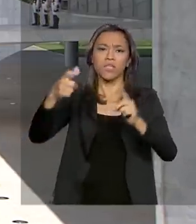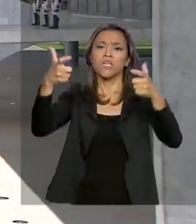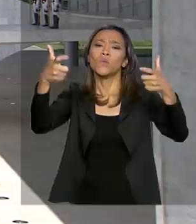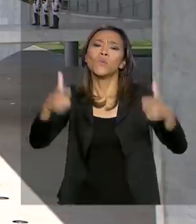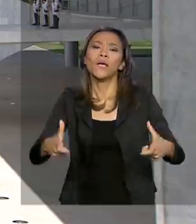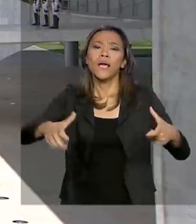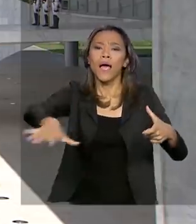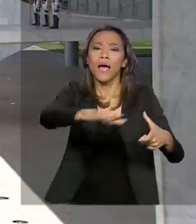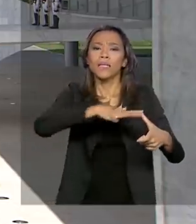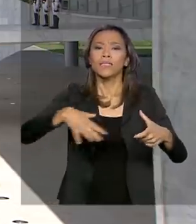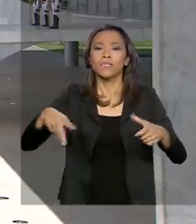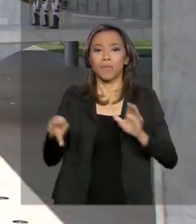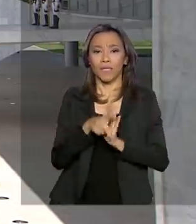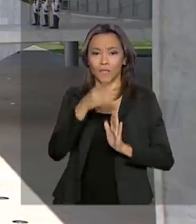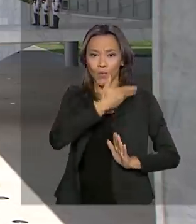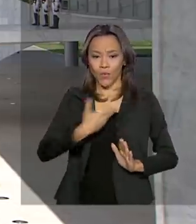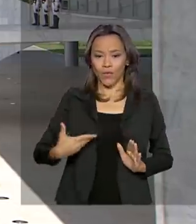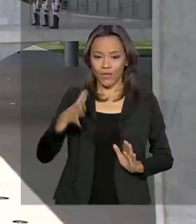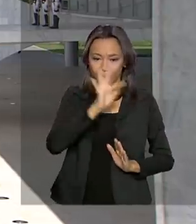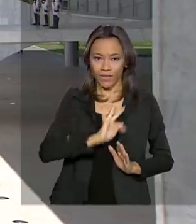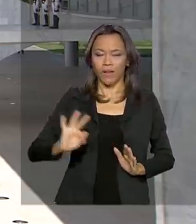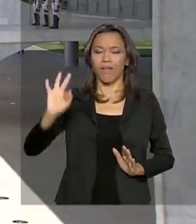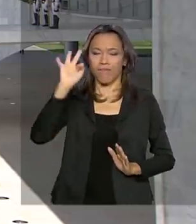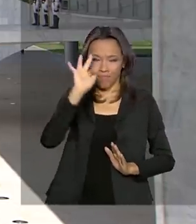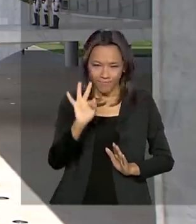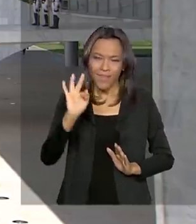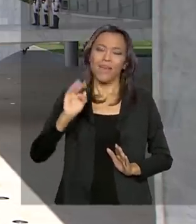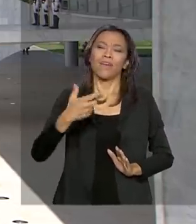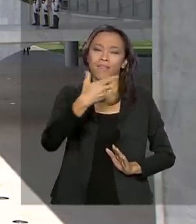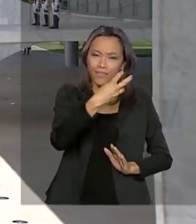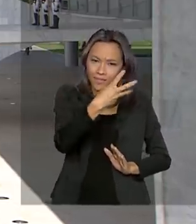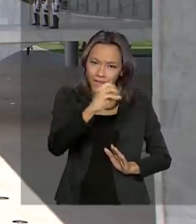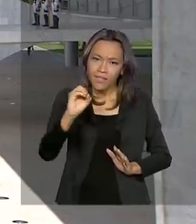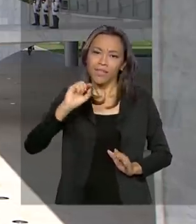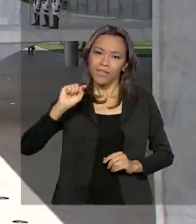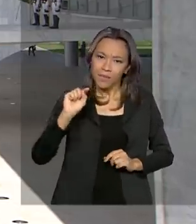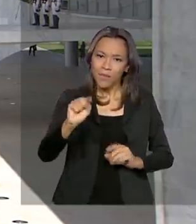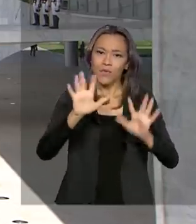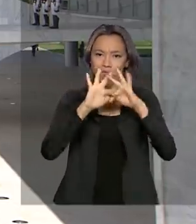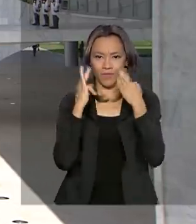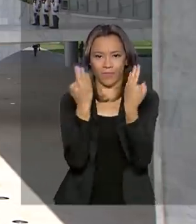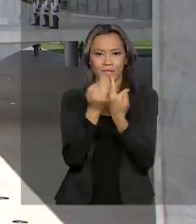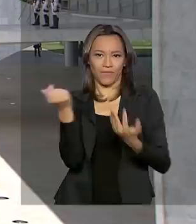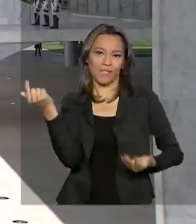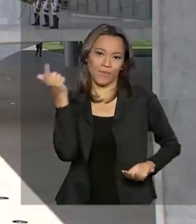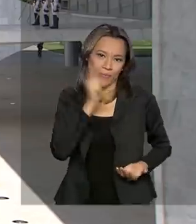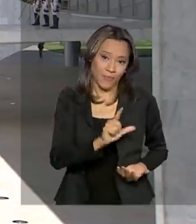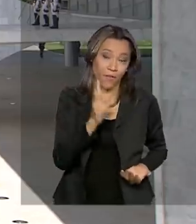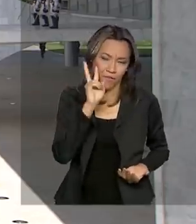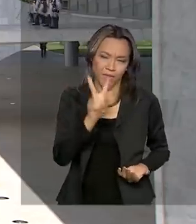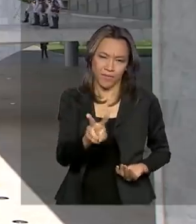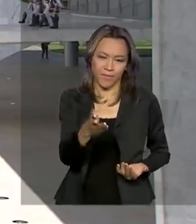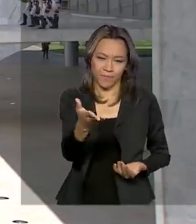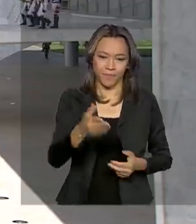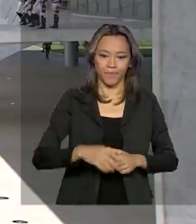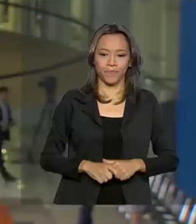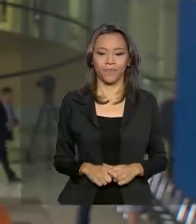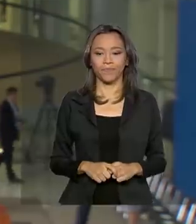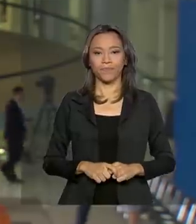terras da União. Pelo menos 300 mil famílias vão ser beneficiadas. Vamos ver na reportagem.